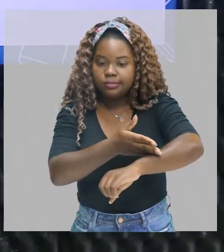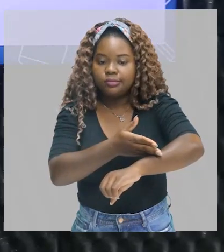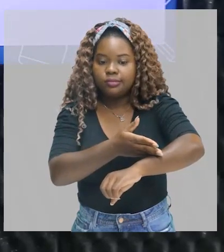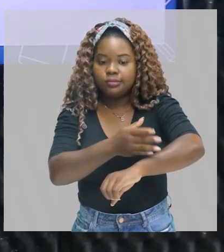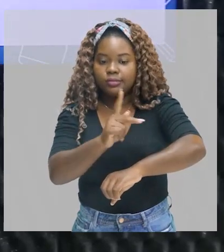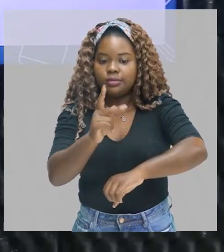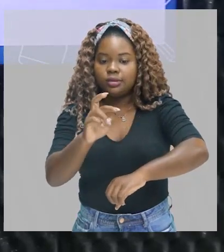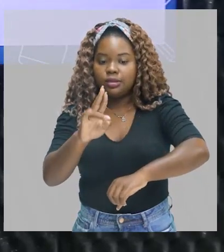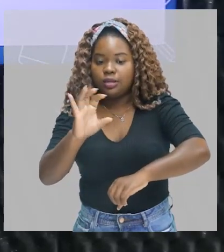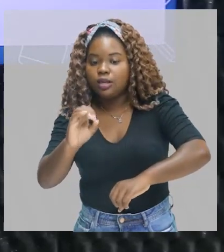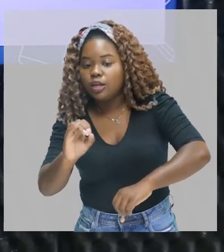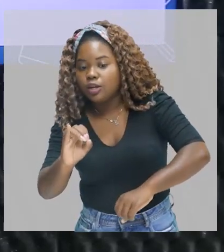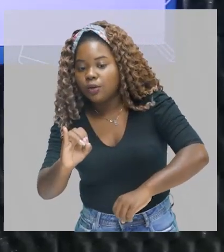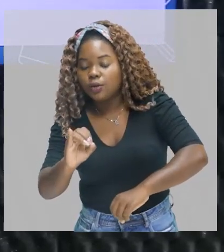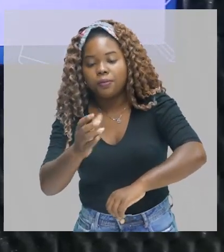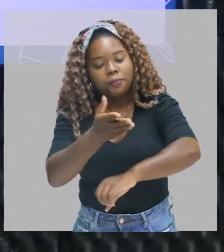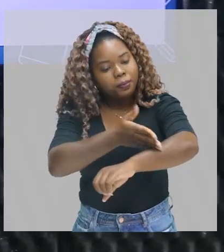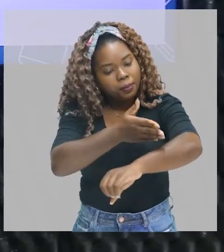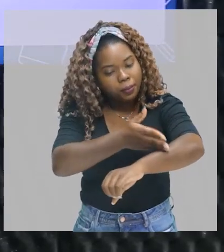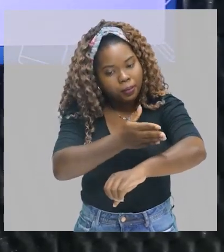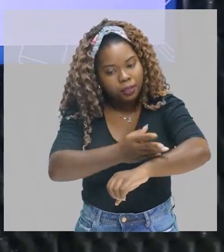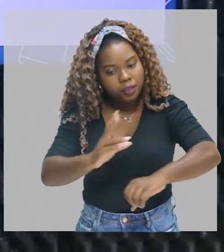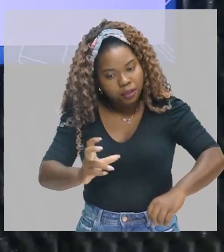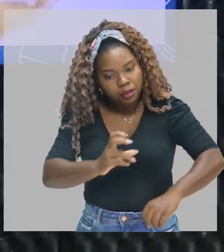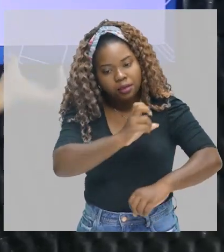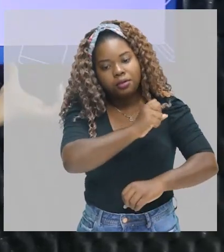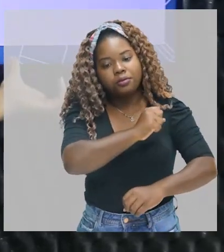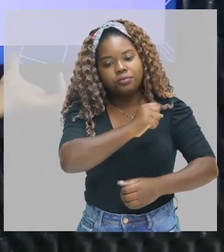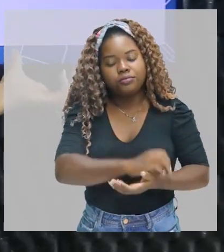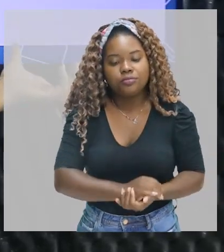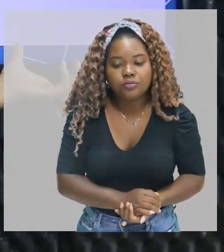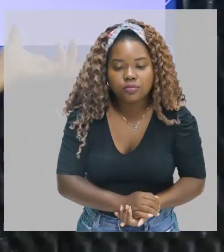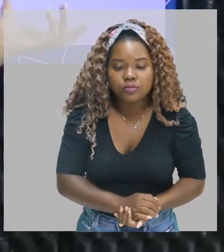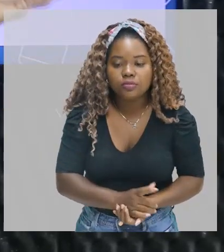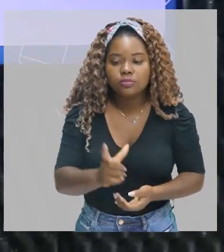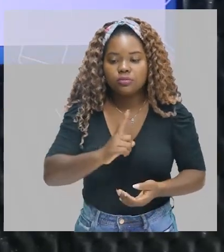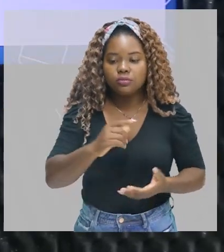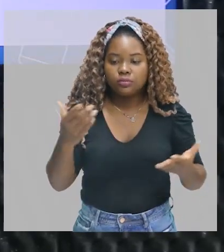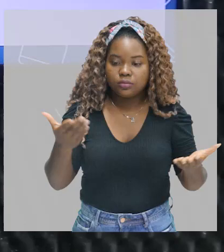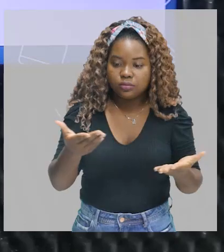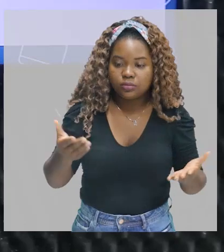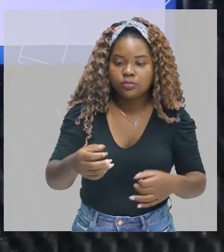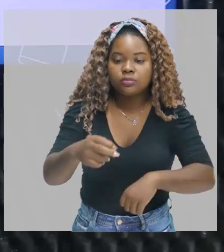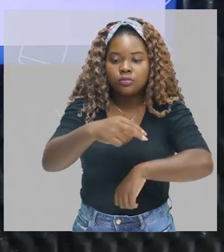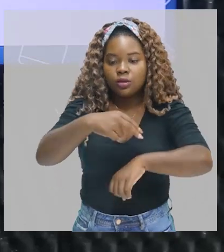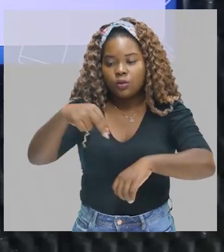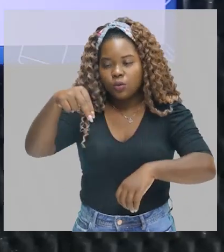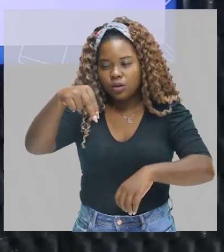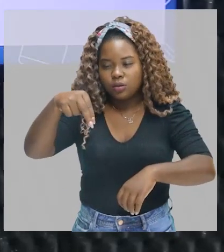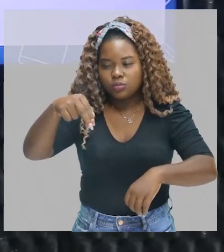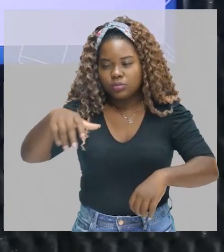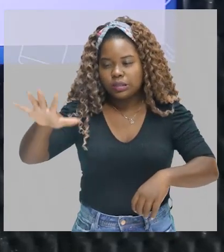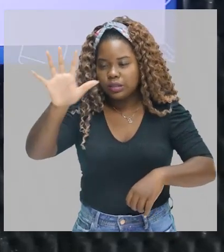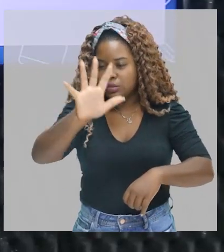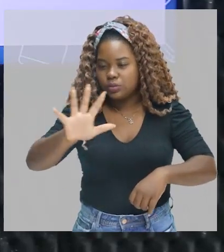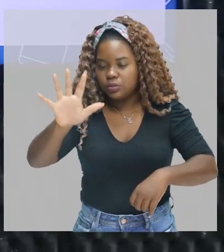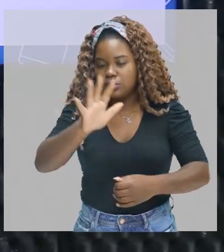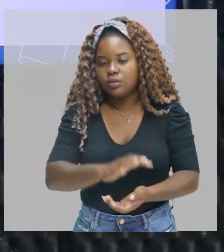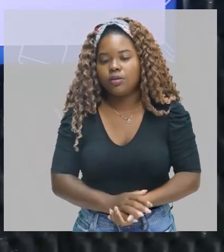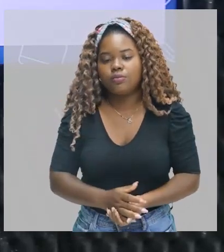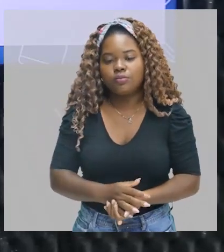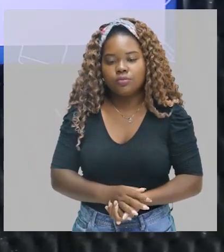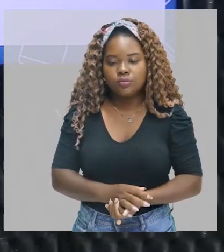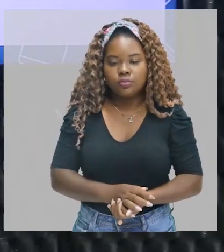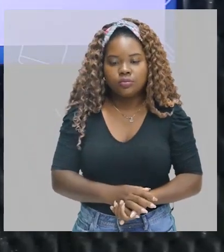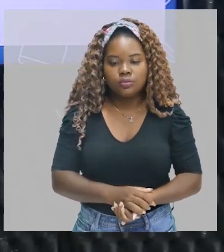herói medieval. O herói medieval, né, a gente traz aqui para a figura do herói nacional. Então, esse passado está bem aí.